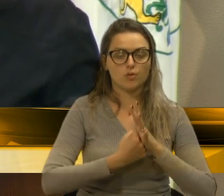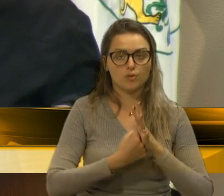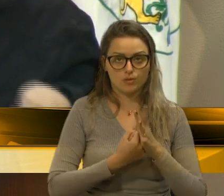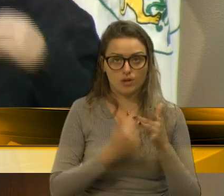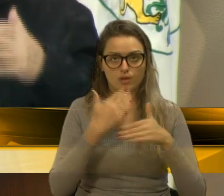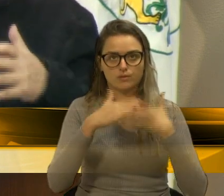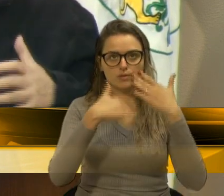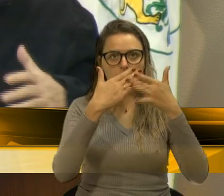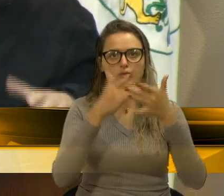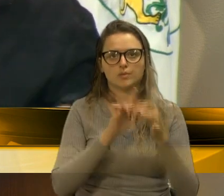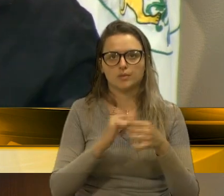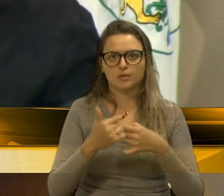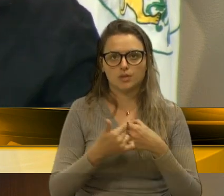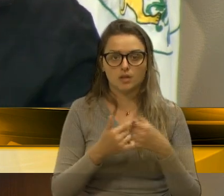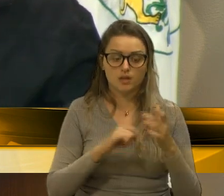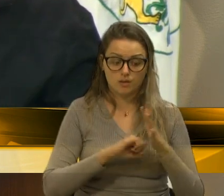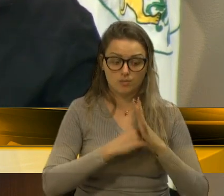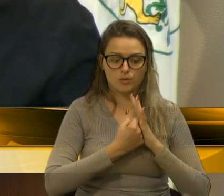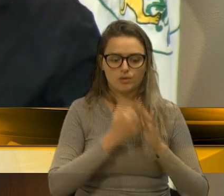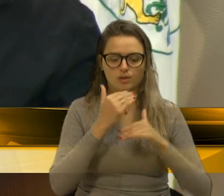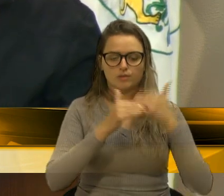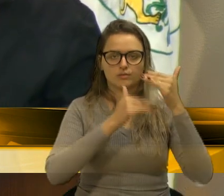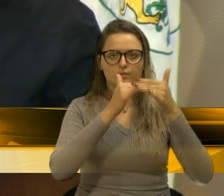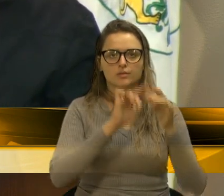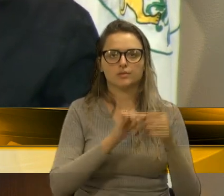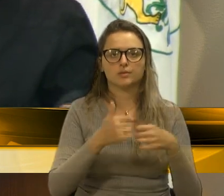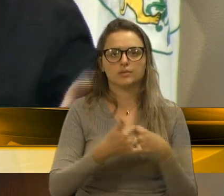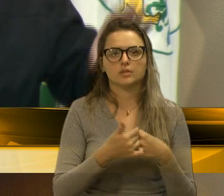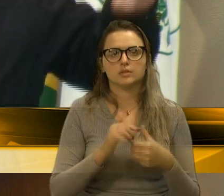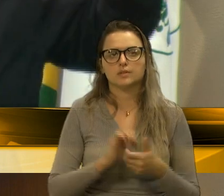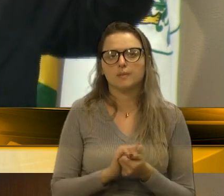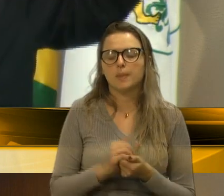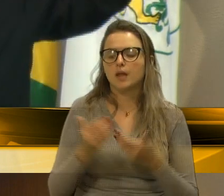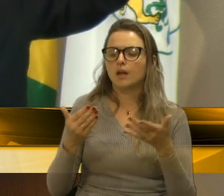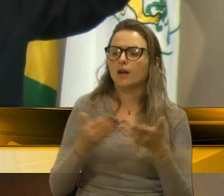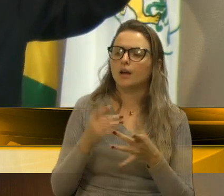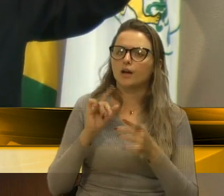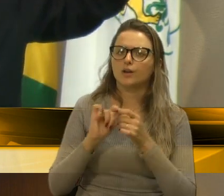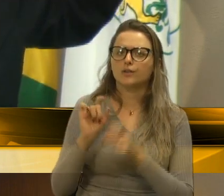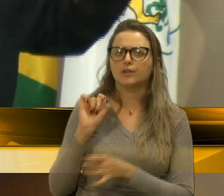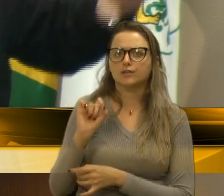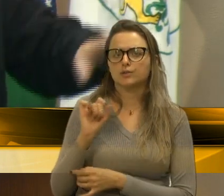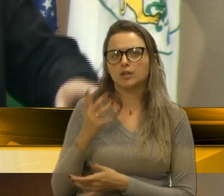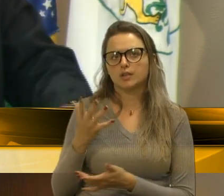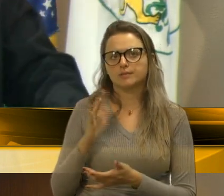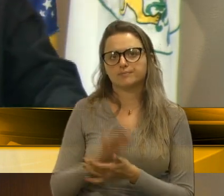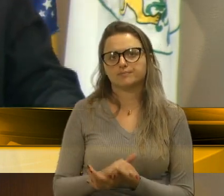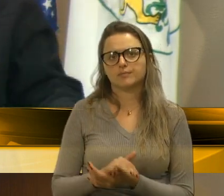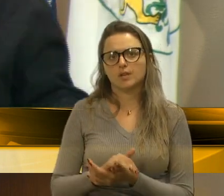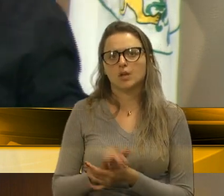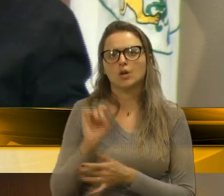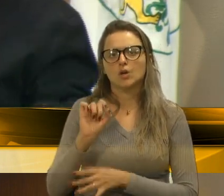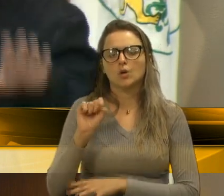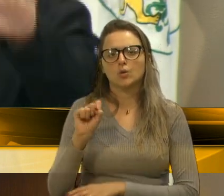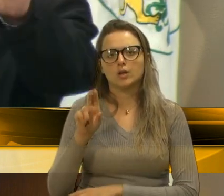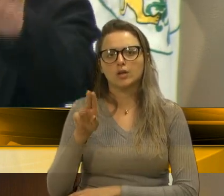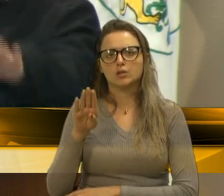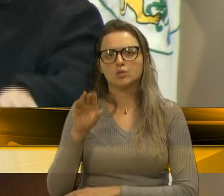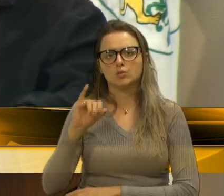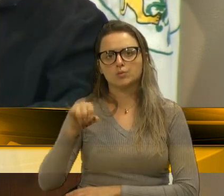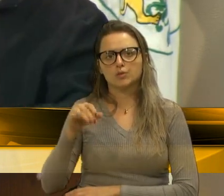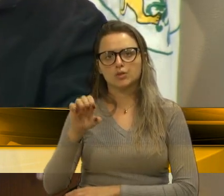que iam literalmente travar a cidade. Aí atacam na questão subjetiva, de